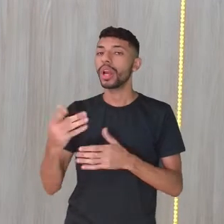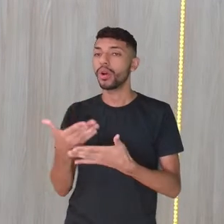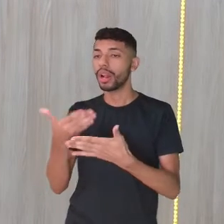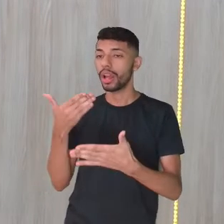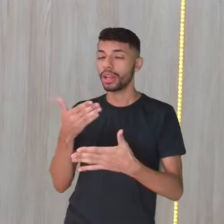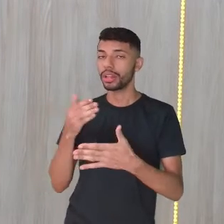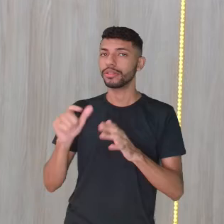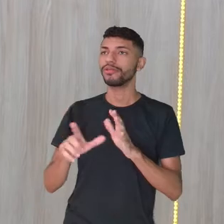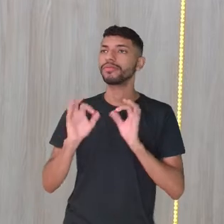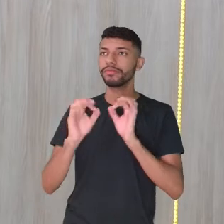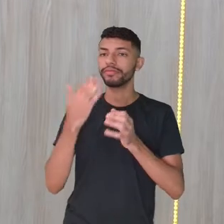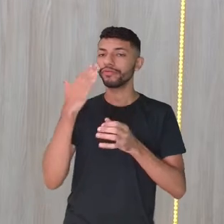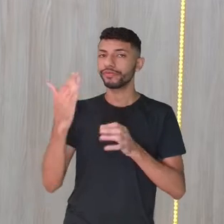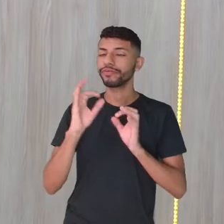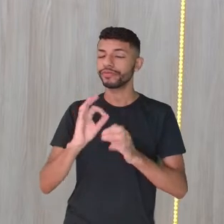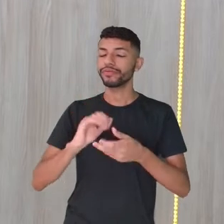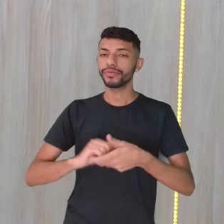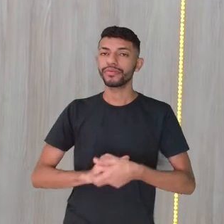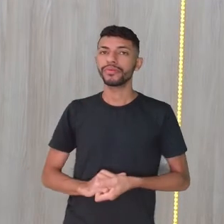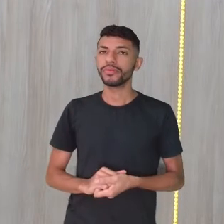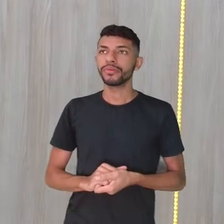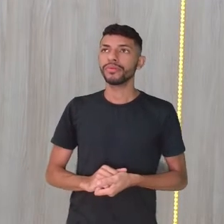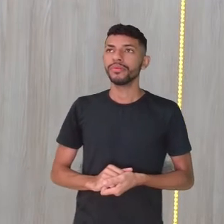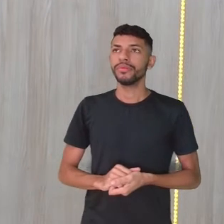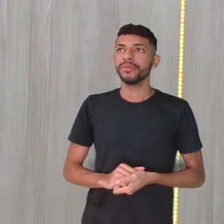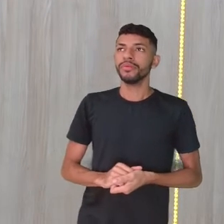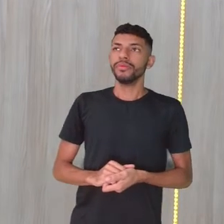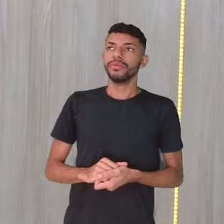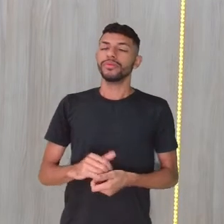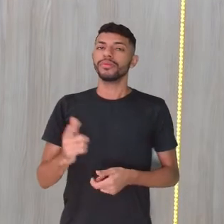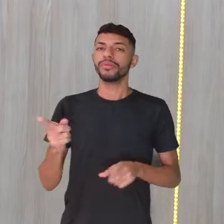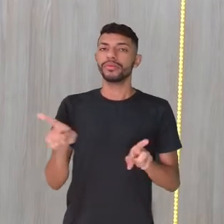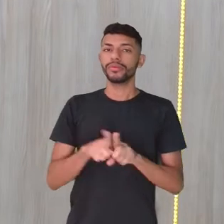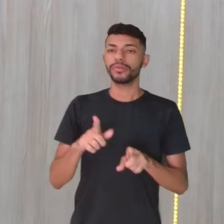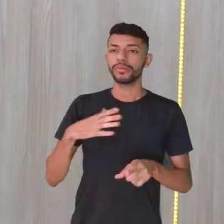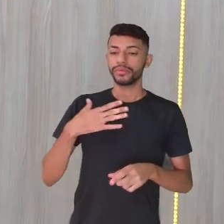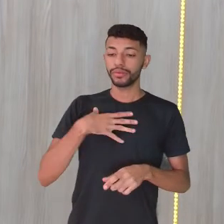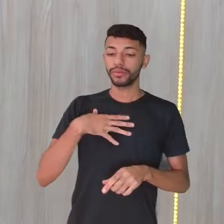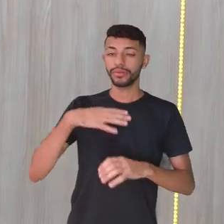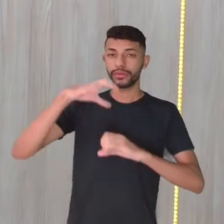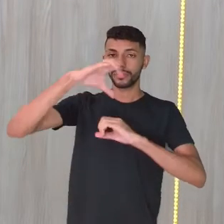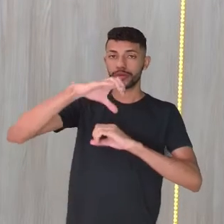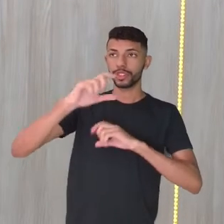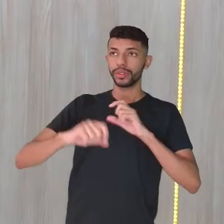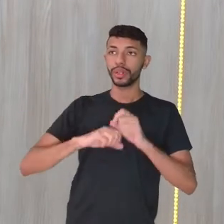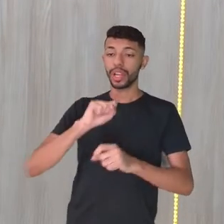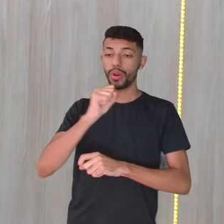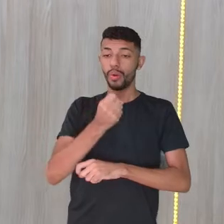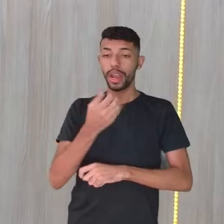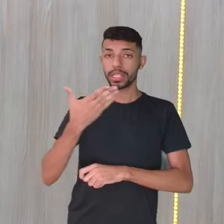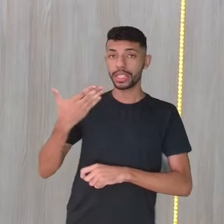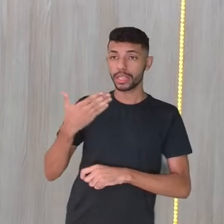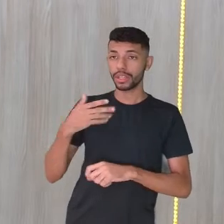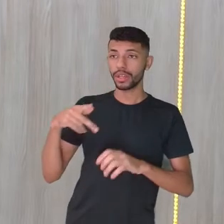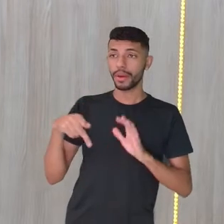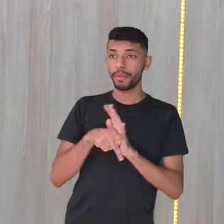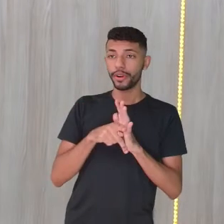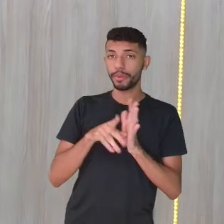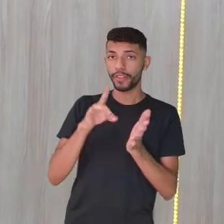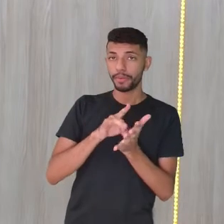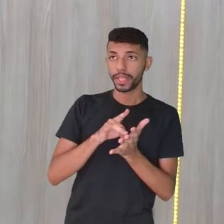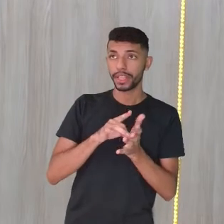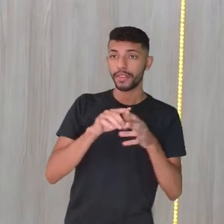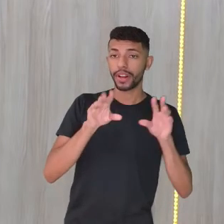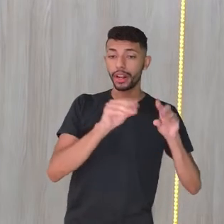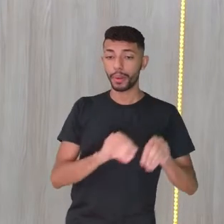vocês, para a encarar aqui os exercícios, tá? E, na forma interrogativa, o S que estava na forma afirmativa, ele vai para